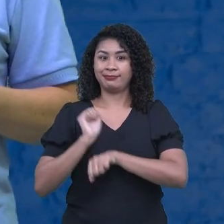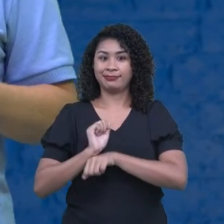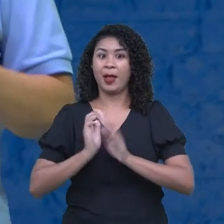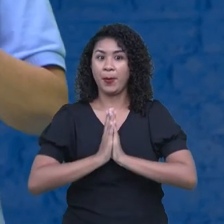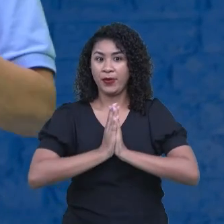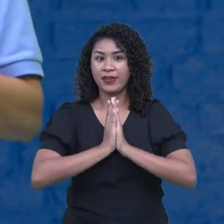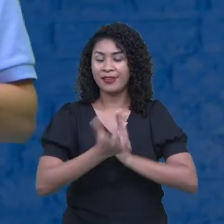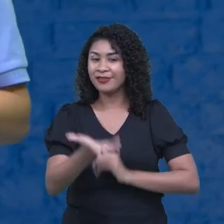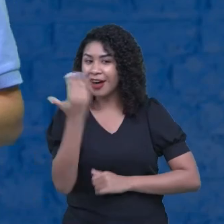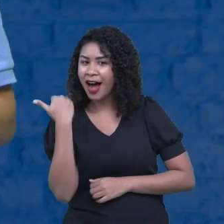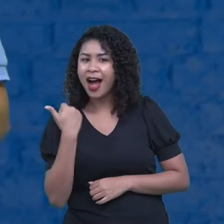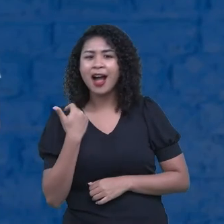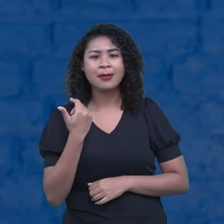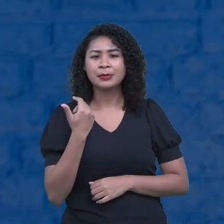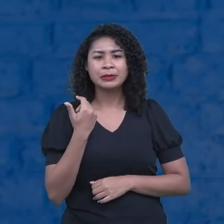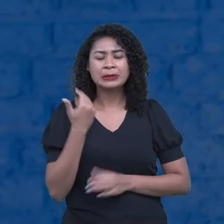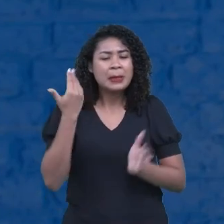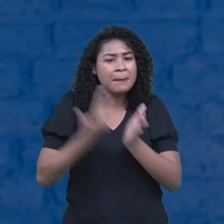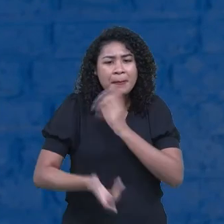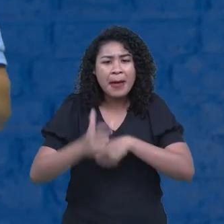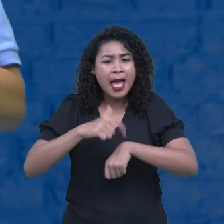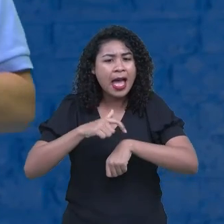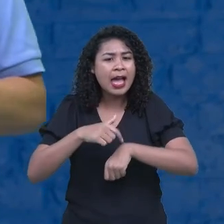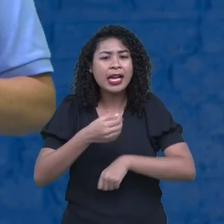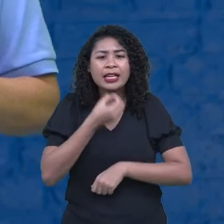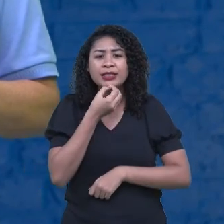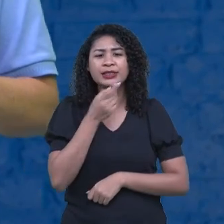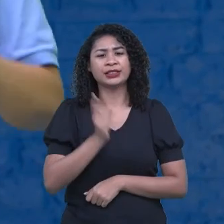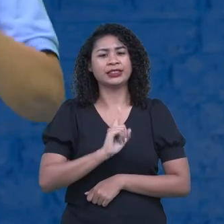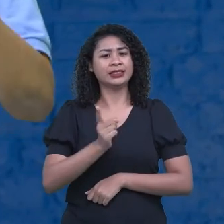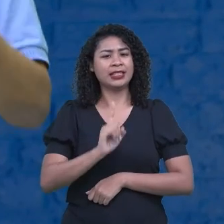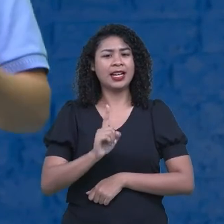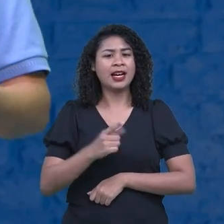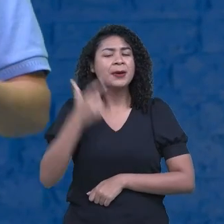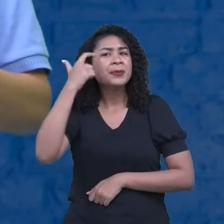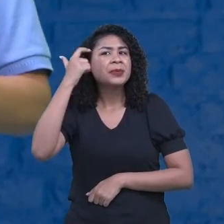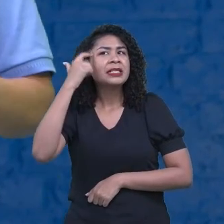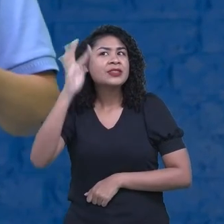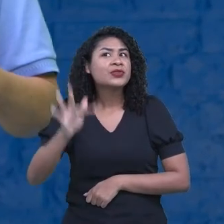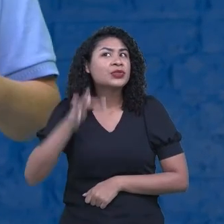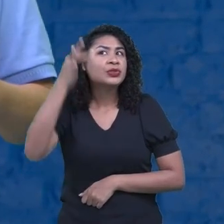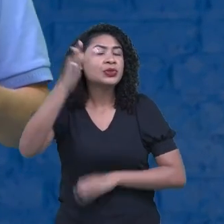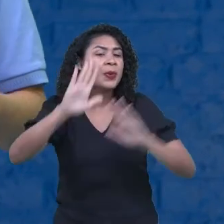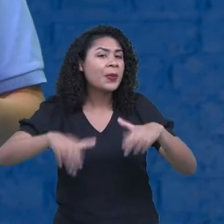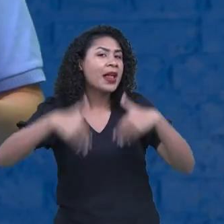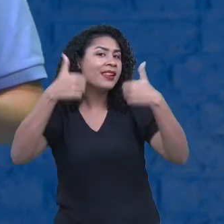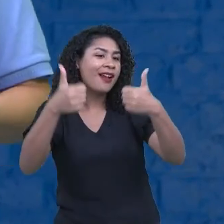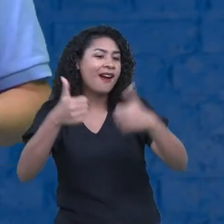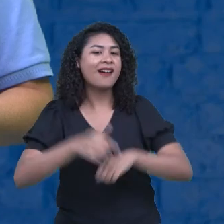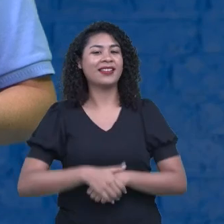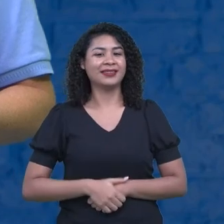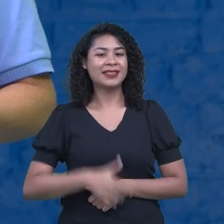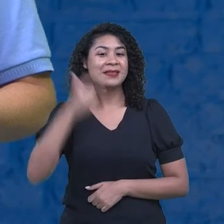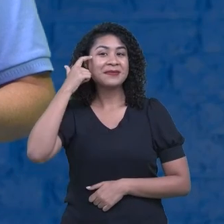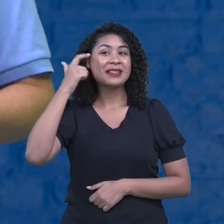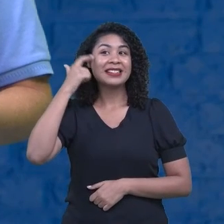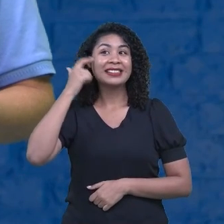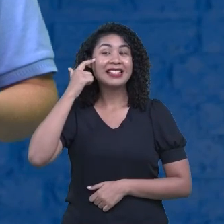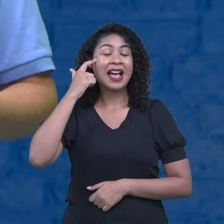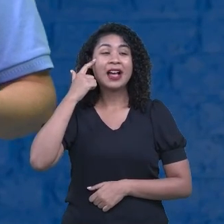Vamos lá, não deixem de escrever, coloquem. Pensem grande, né? Vamos pensar adiante, vamos pensar muito além